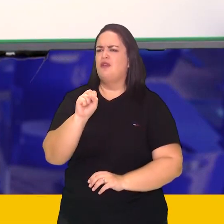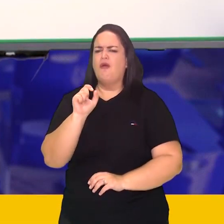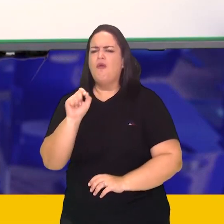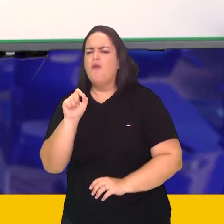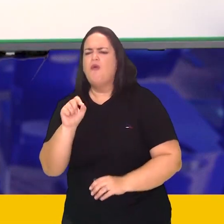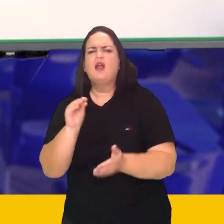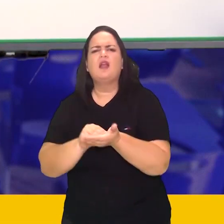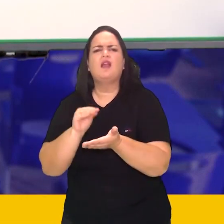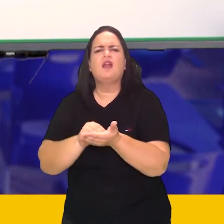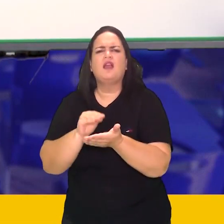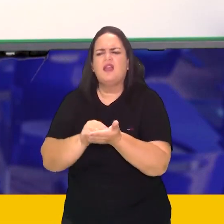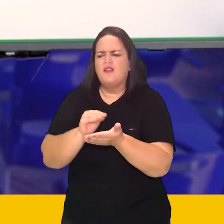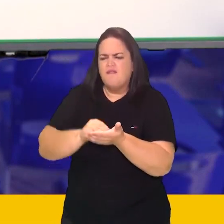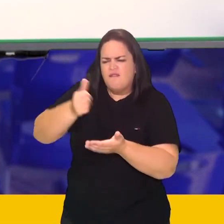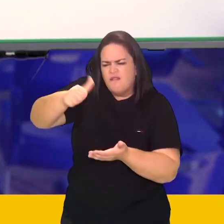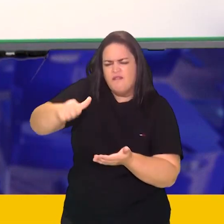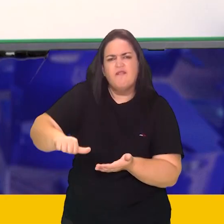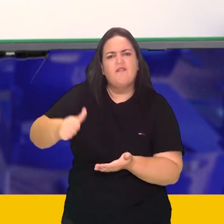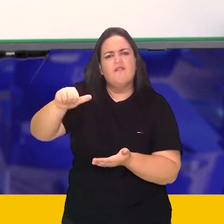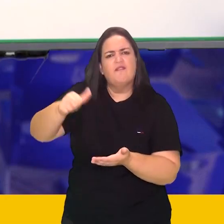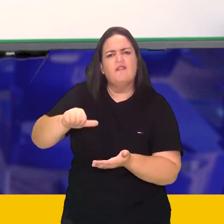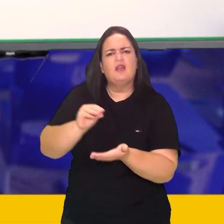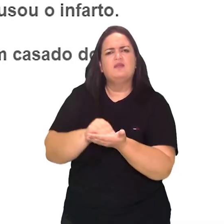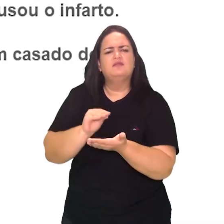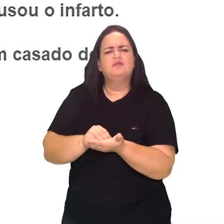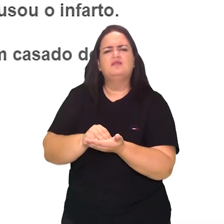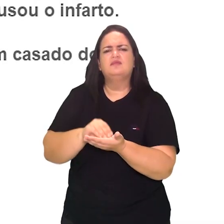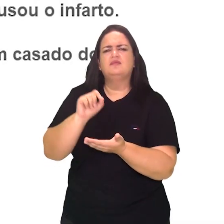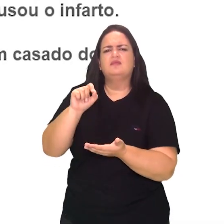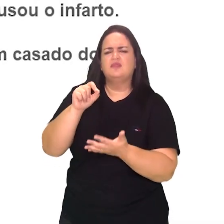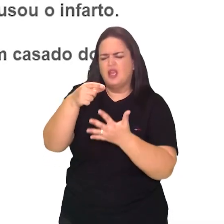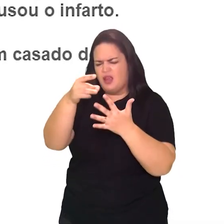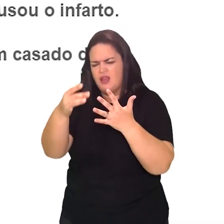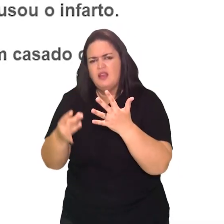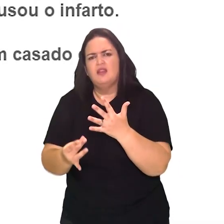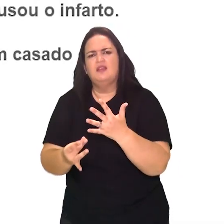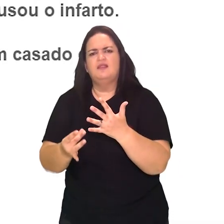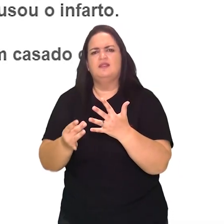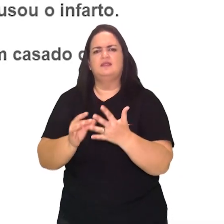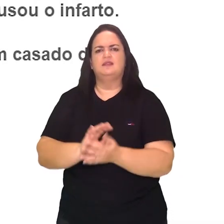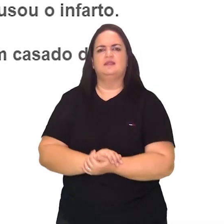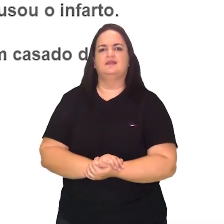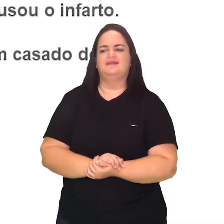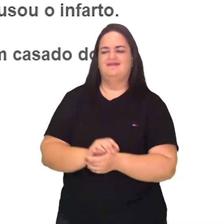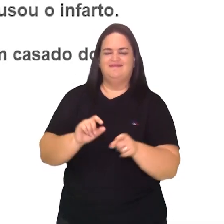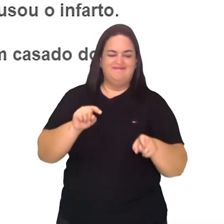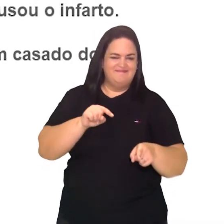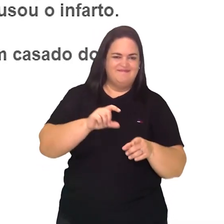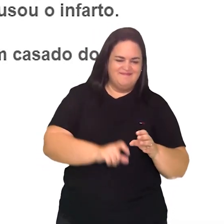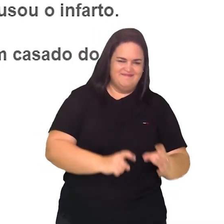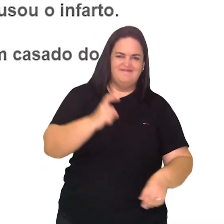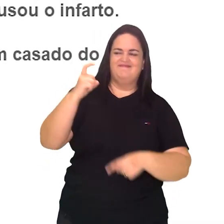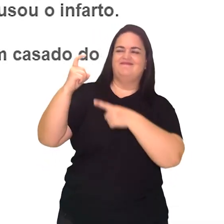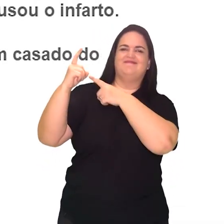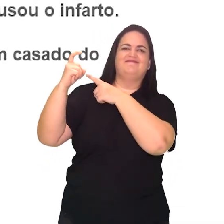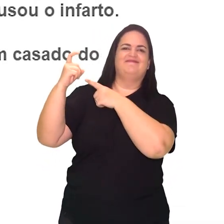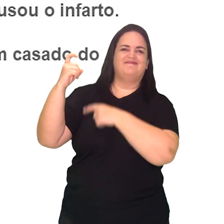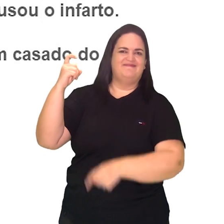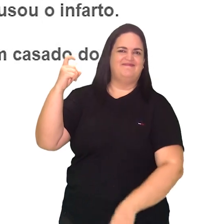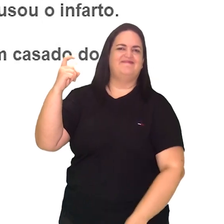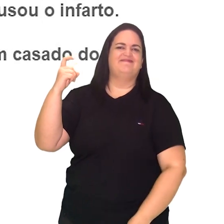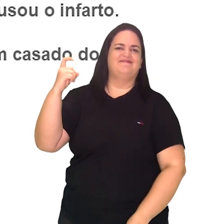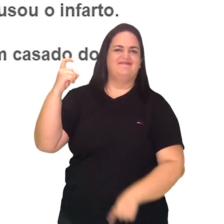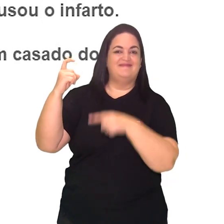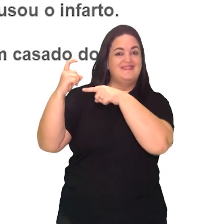mais cuidadosa, tanto pelo detetive, quanto pelo legista? O frasco de perfume. E o grande mistério,